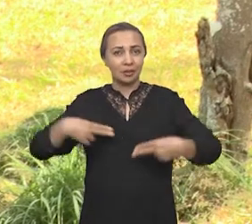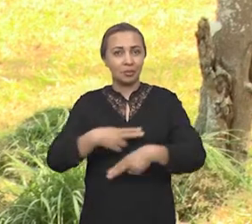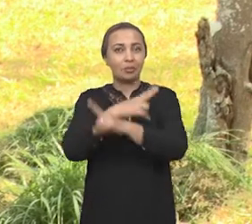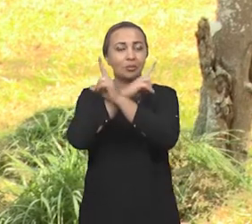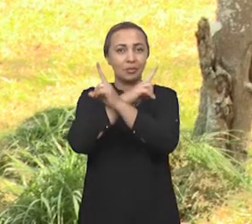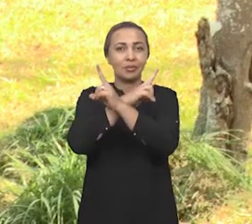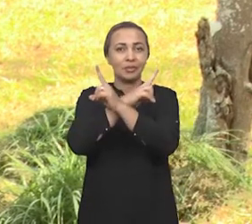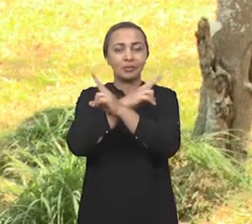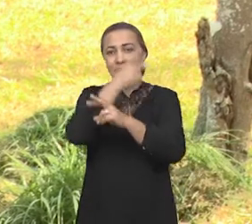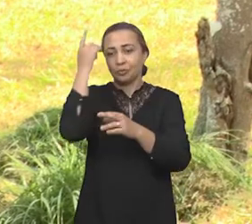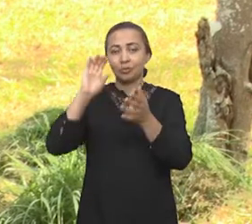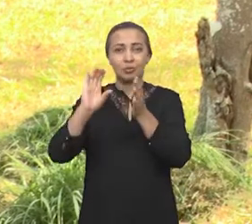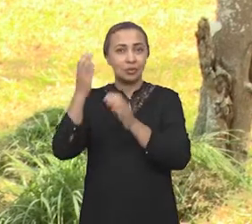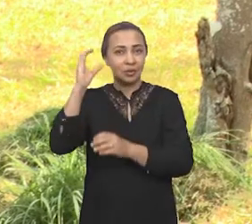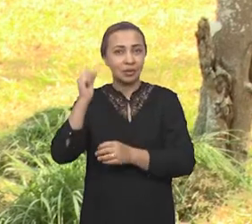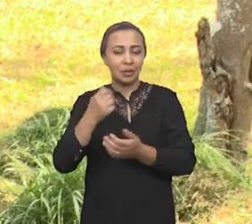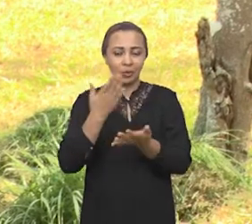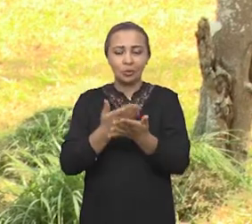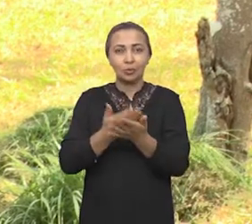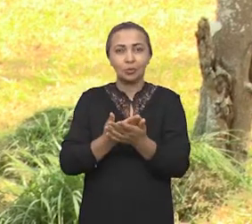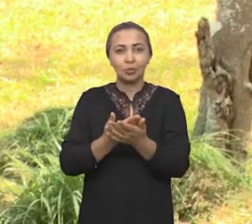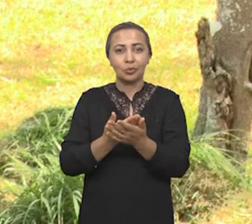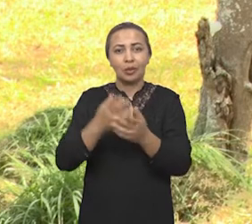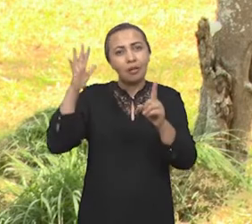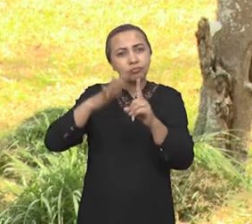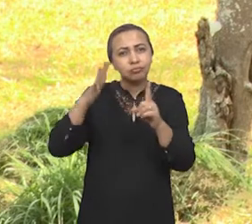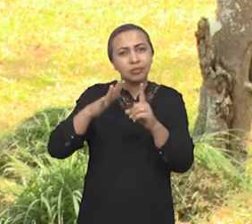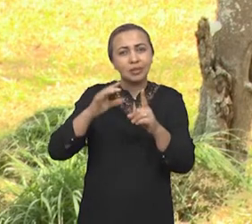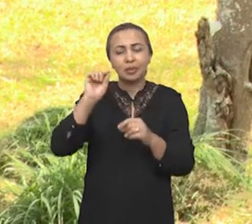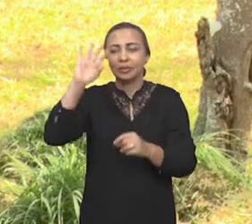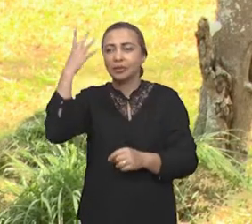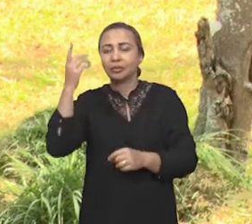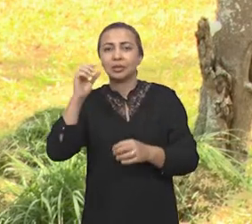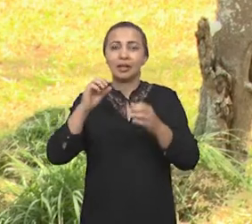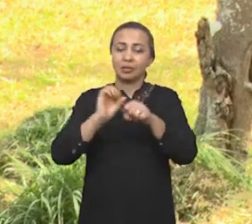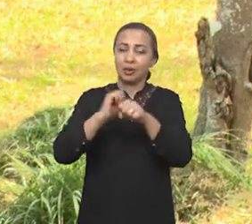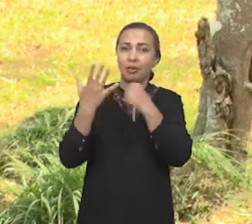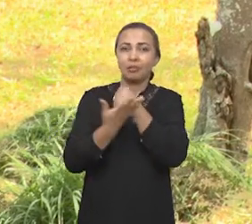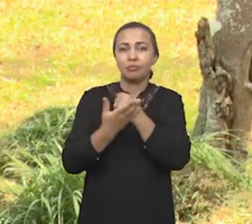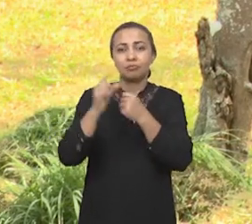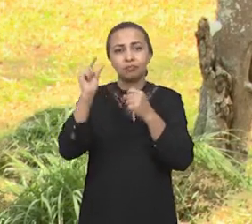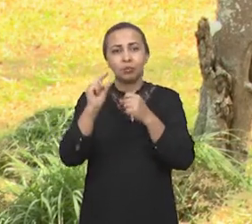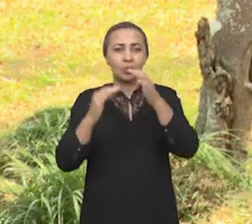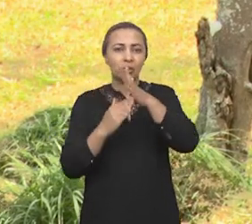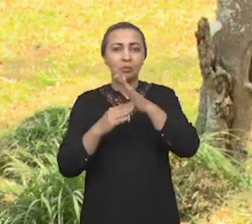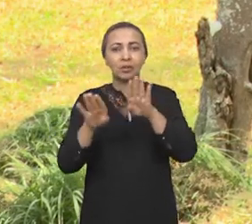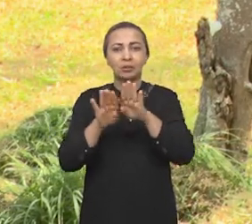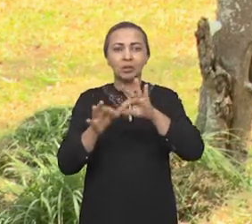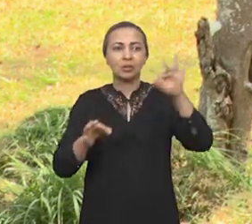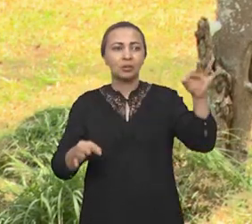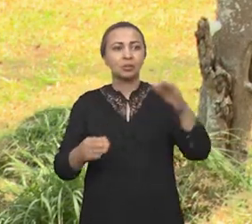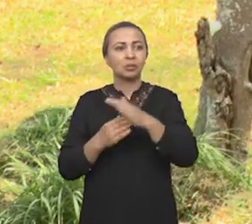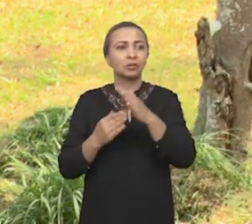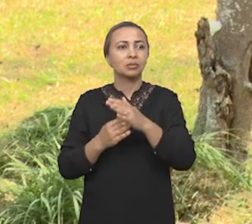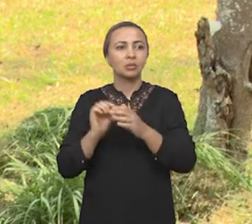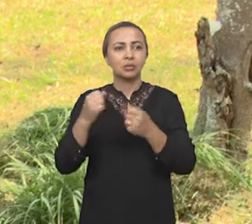Sudoeste da Bahia. Os cientistas estudam os efeitos a curto e longo prazo da Covid. O que isso significa? O que